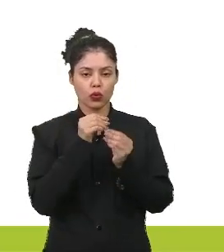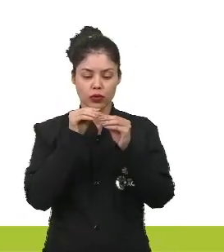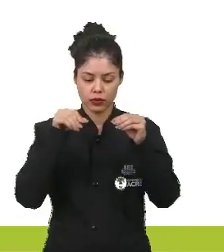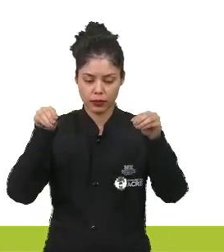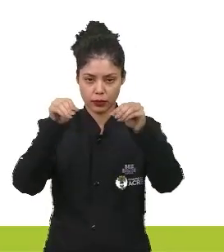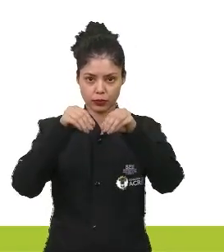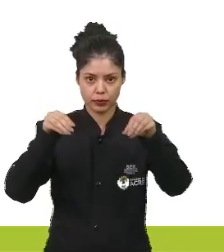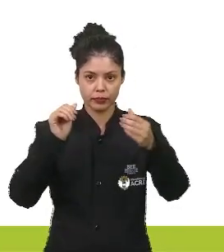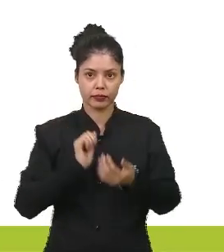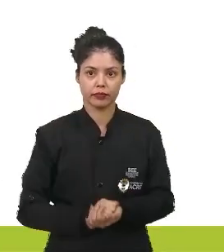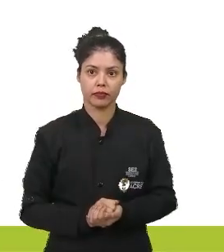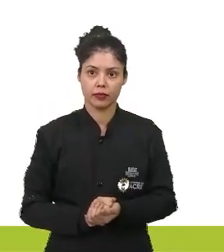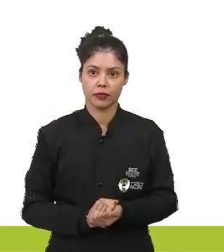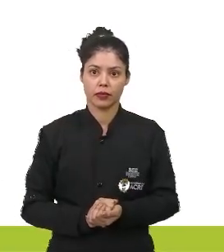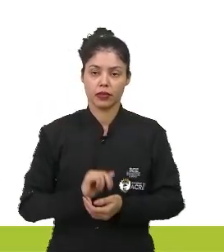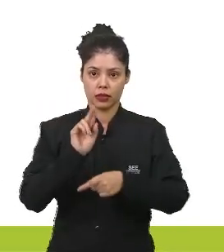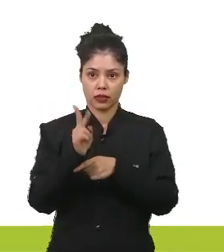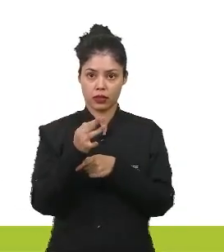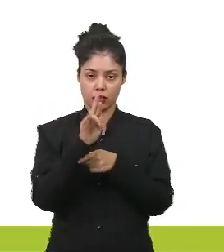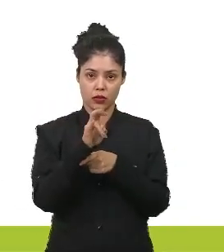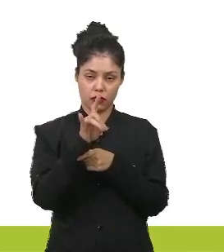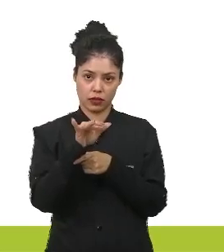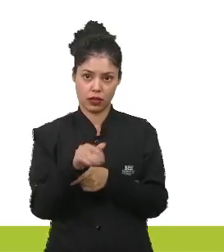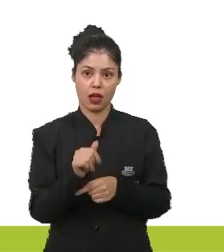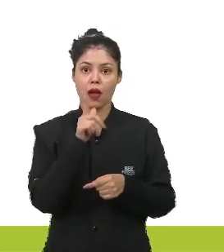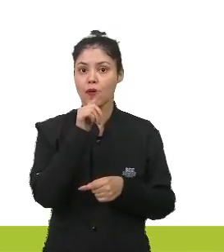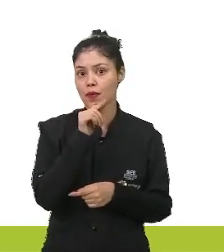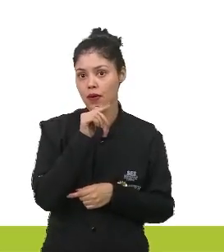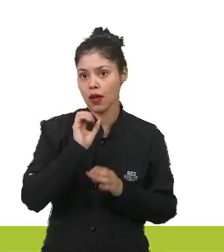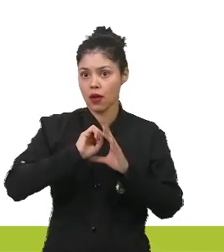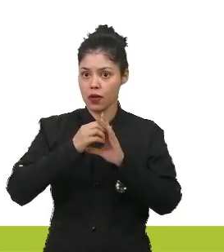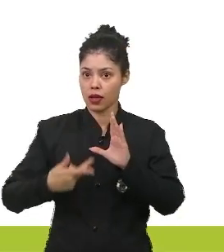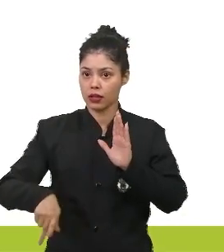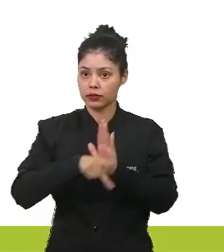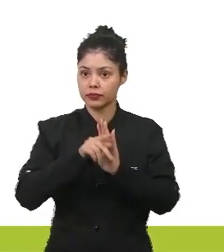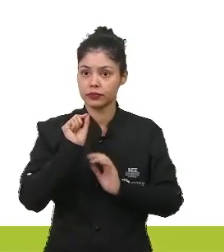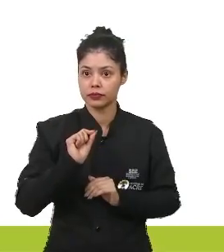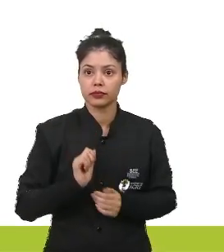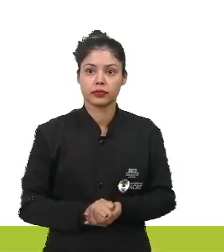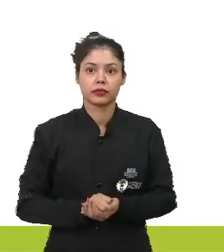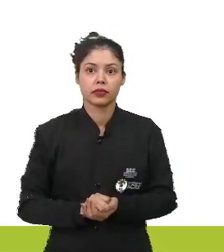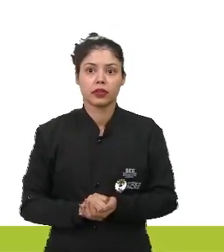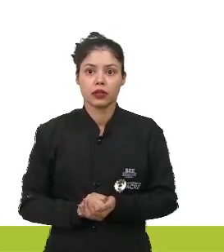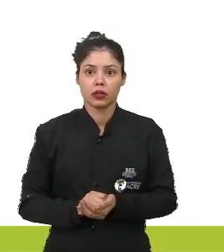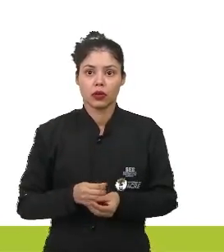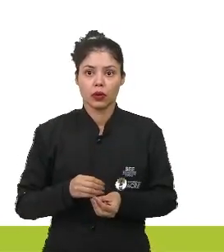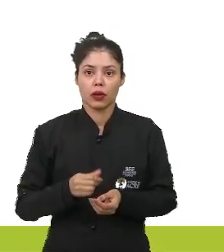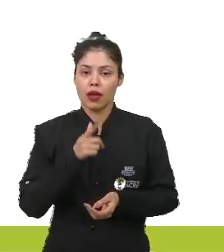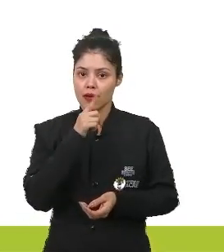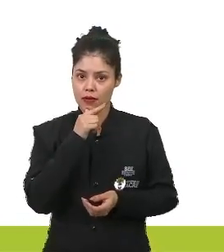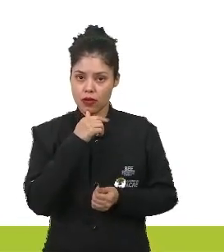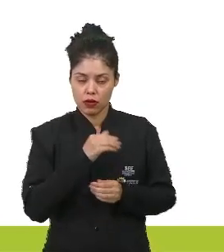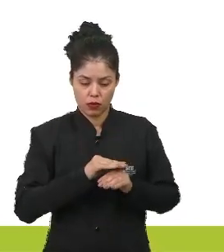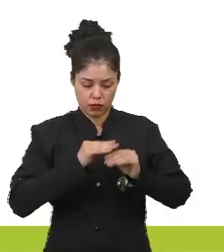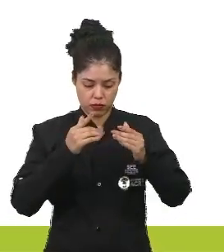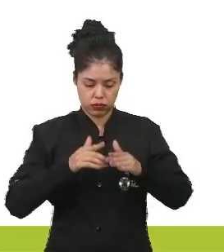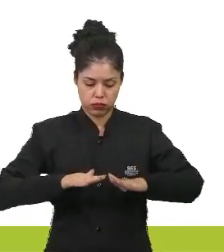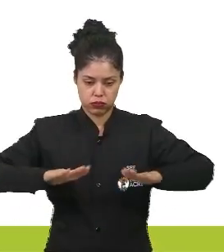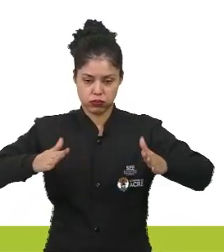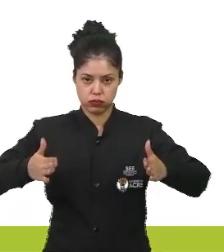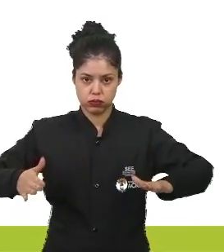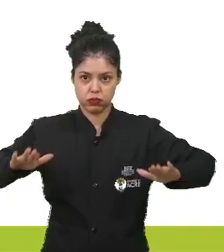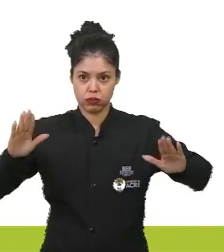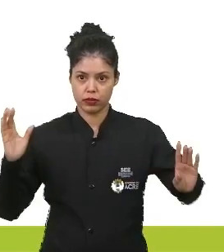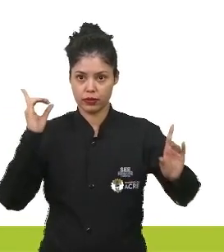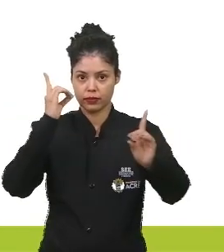Hidrofilia. É a polinização pela água. Qual é a característica dela? O grão de pólen flutua ou boia até